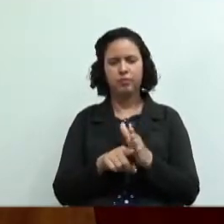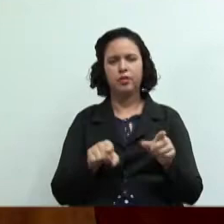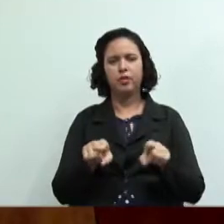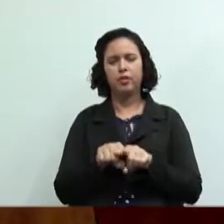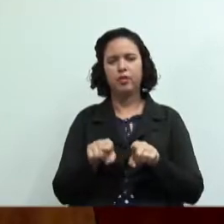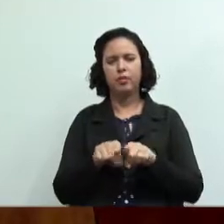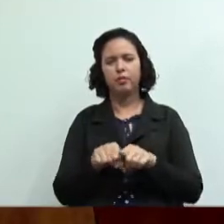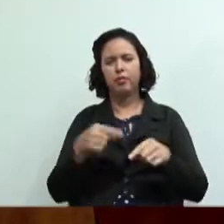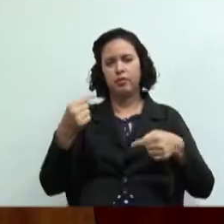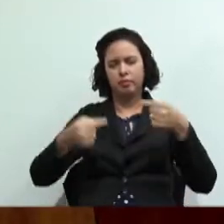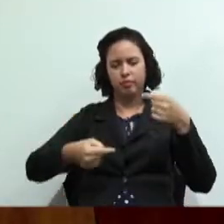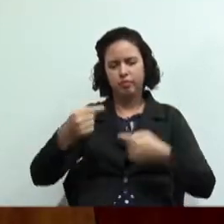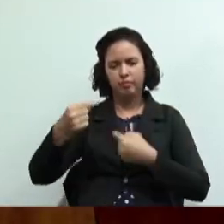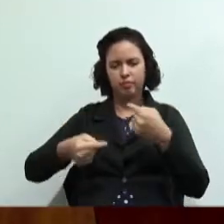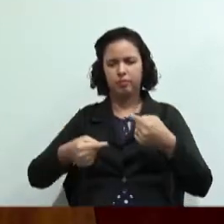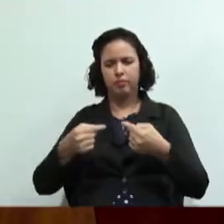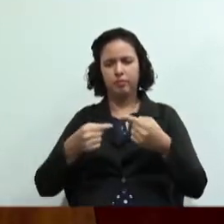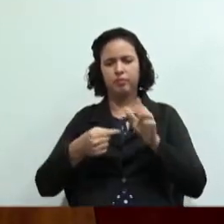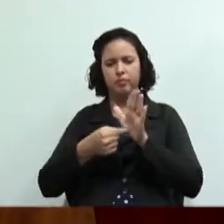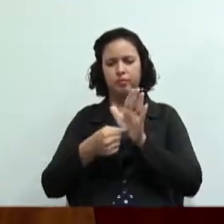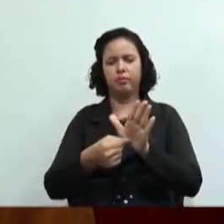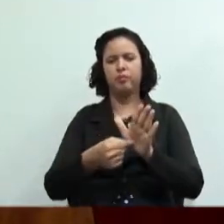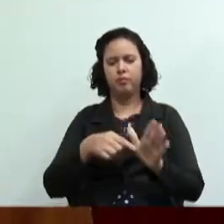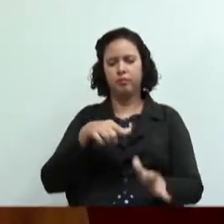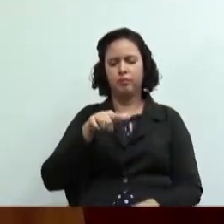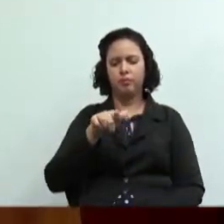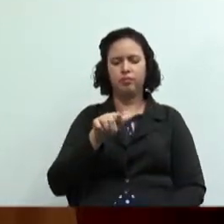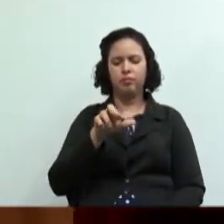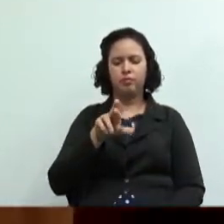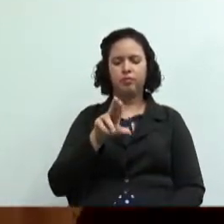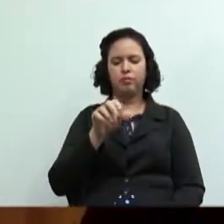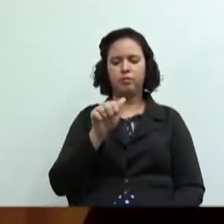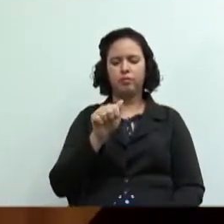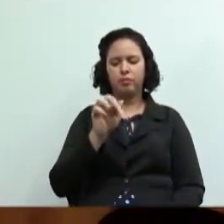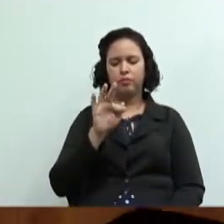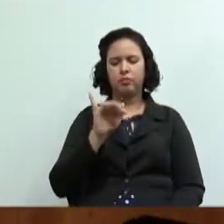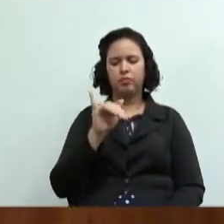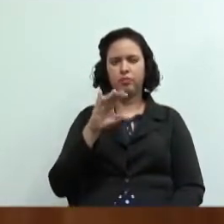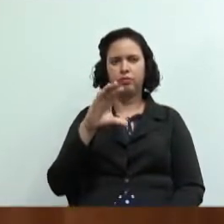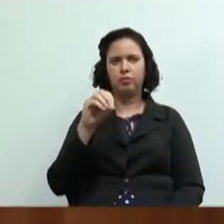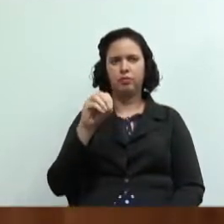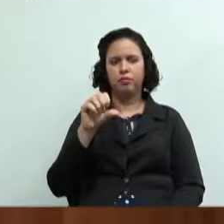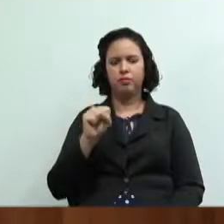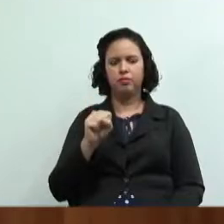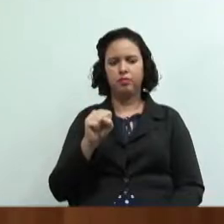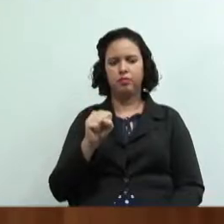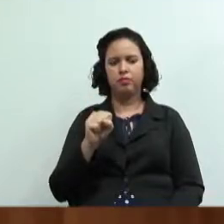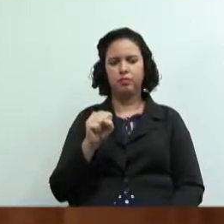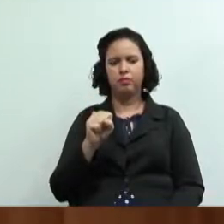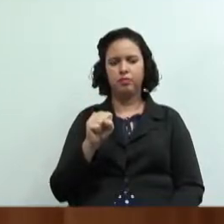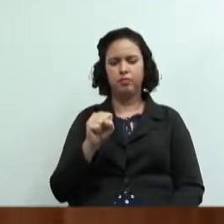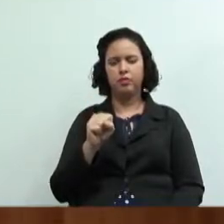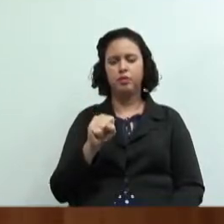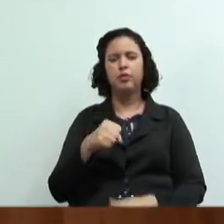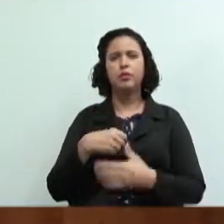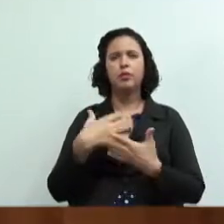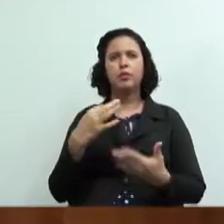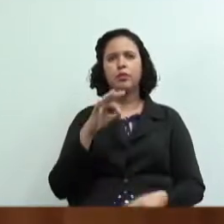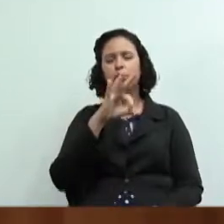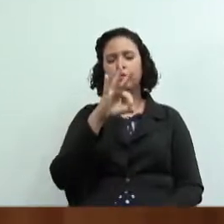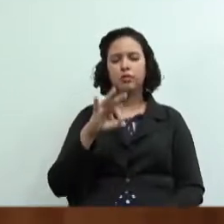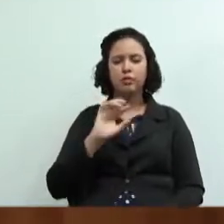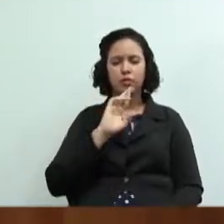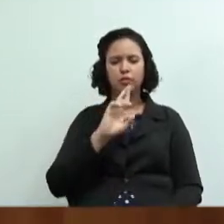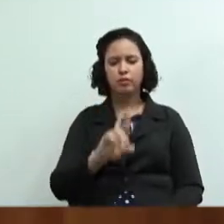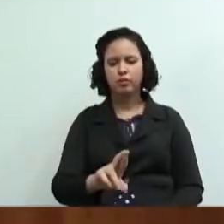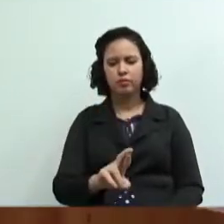todos os gráficos que vocês geraram a partir das perguntas que vocês fizeram mostrando quantos por cento responderam tal